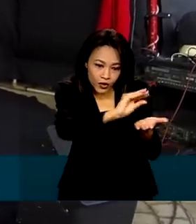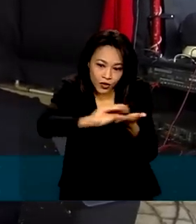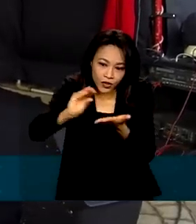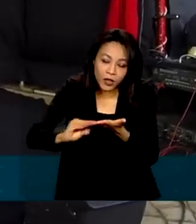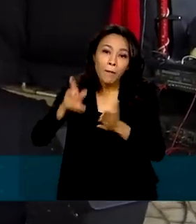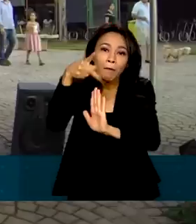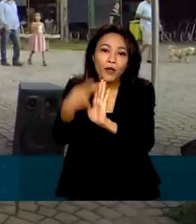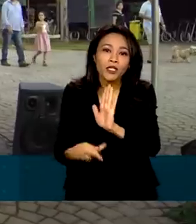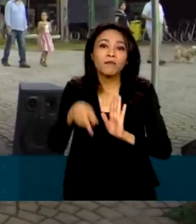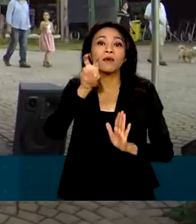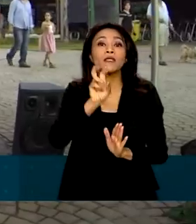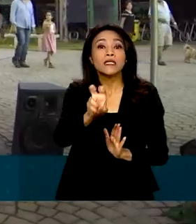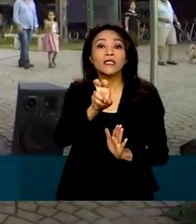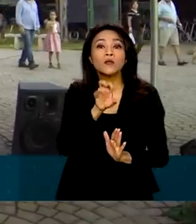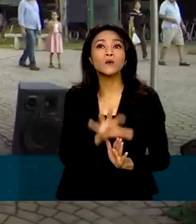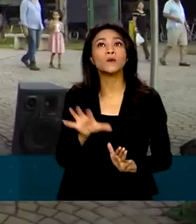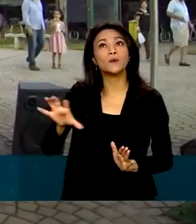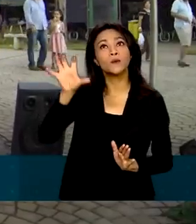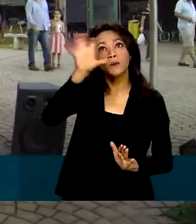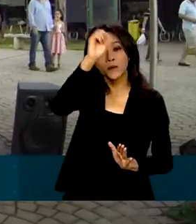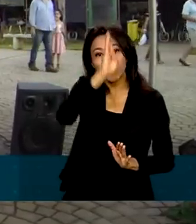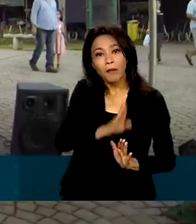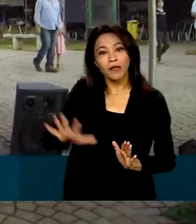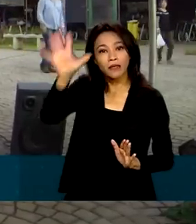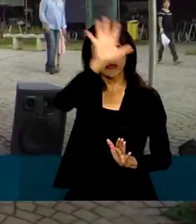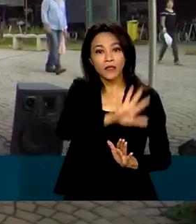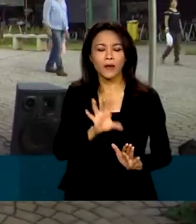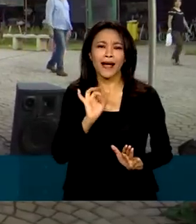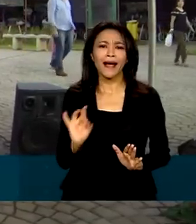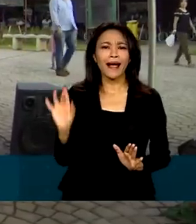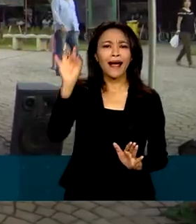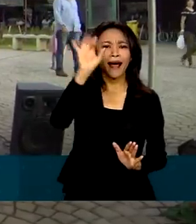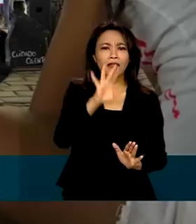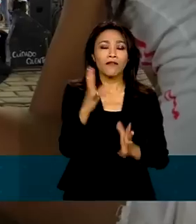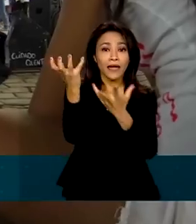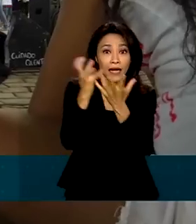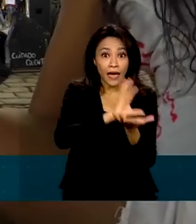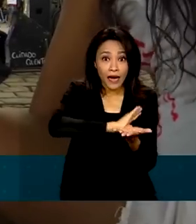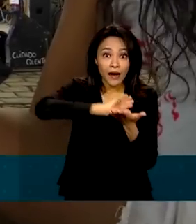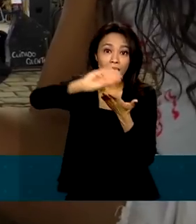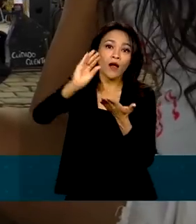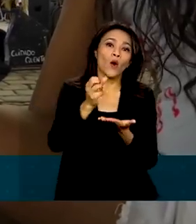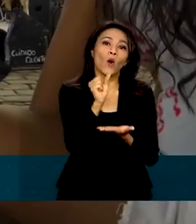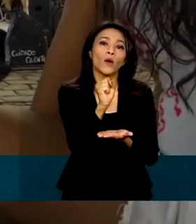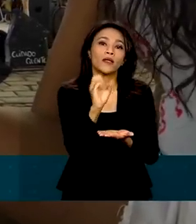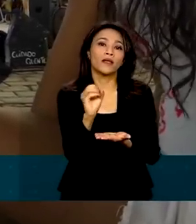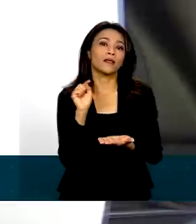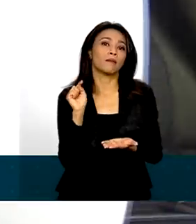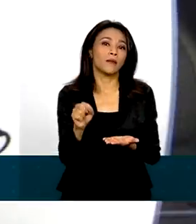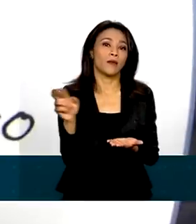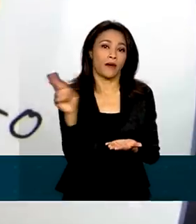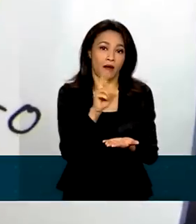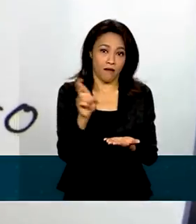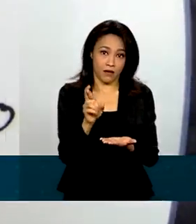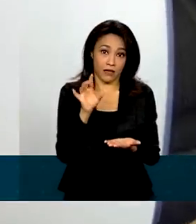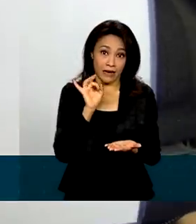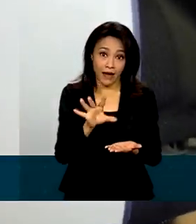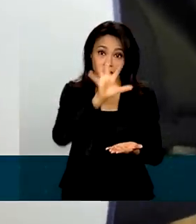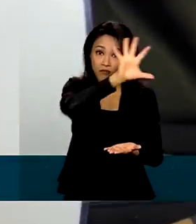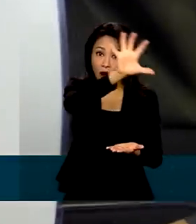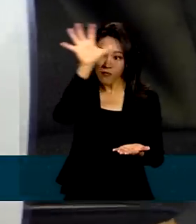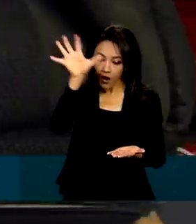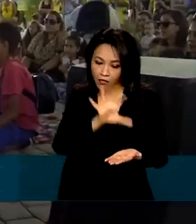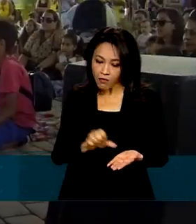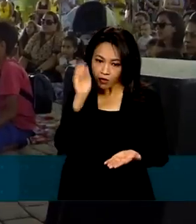regiões do país. Cada um vai receber 80 mil reais. E o projeto do coletivo Ambidestro do